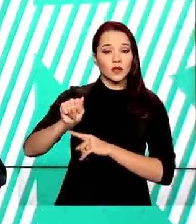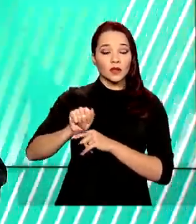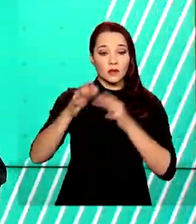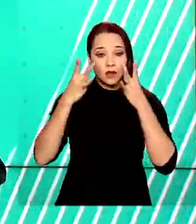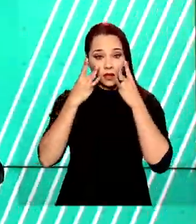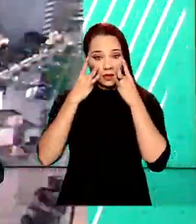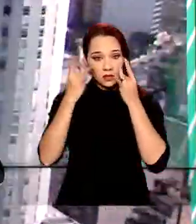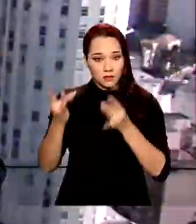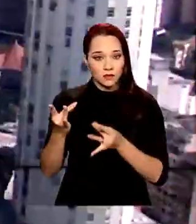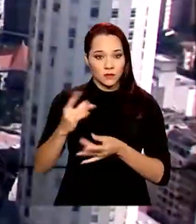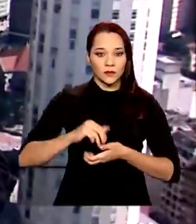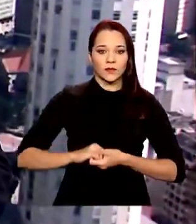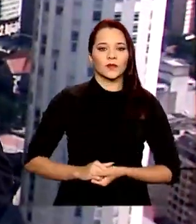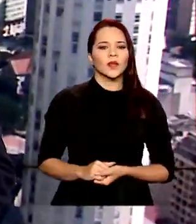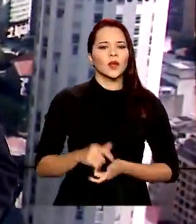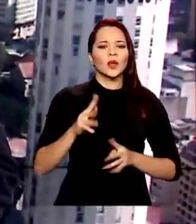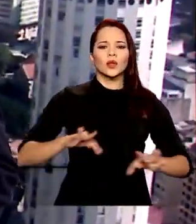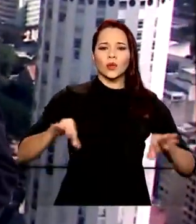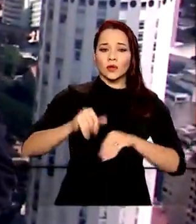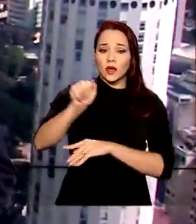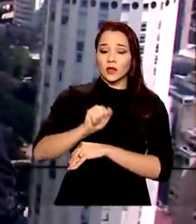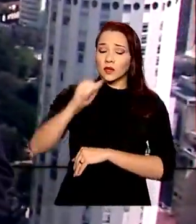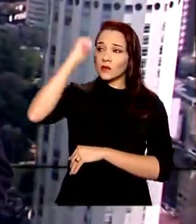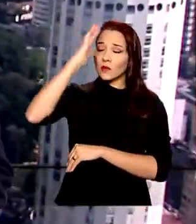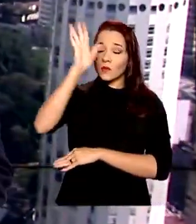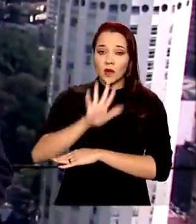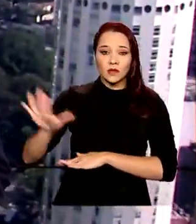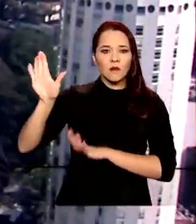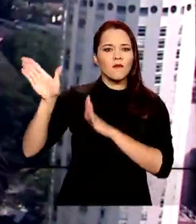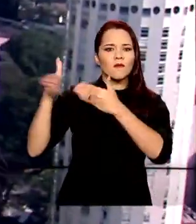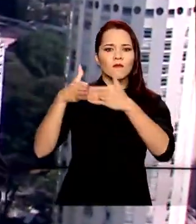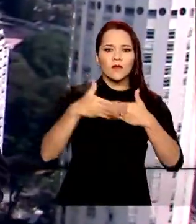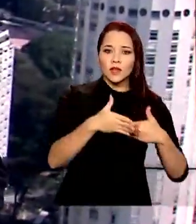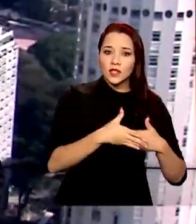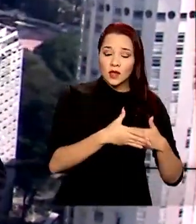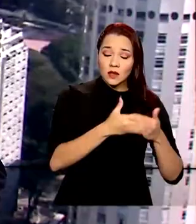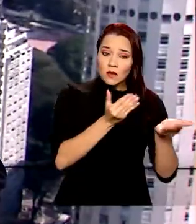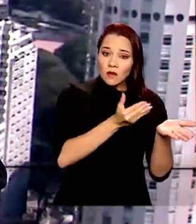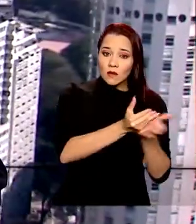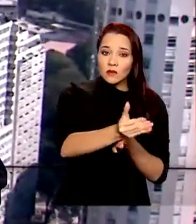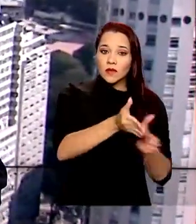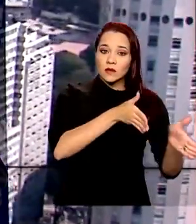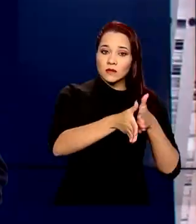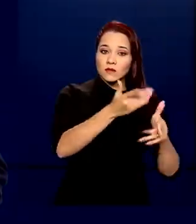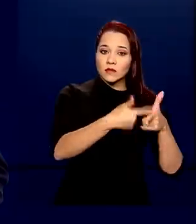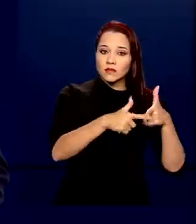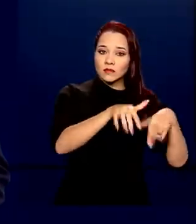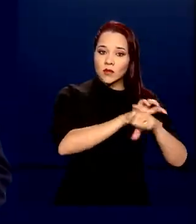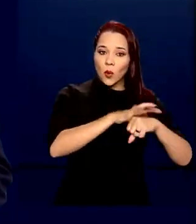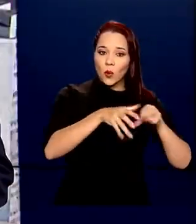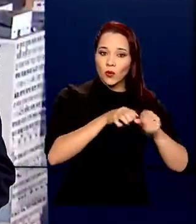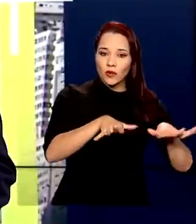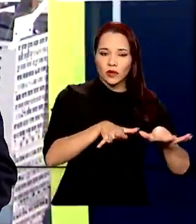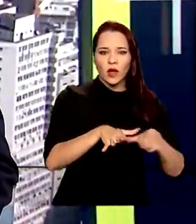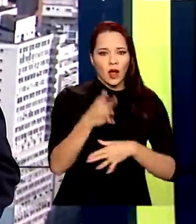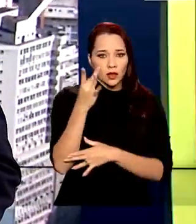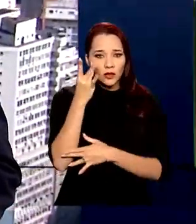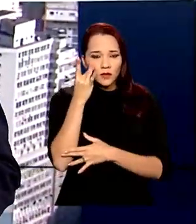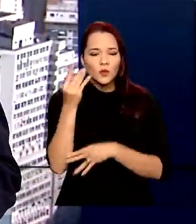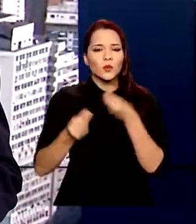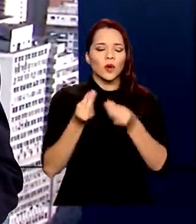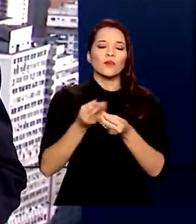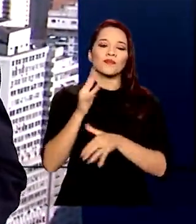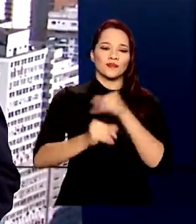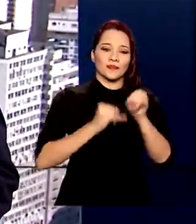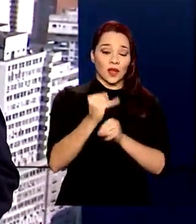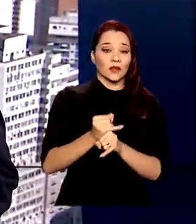atendimento presencial. Todas as agências do país estão fechadas desde o início da pandemia. O atendimento continua pela internet.